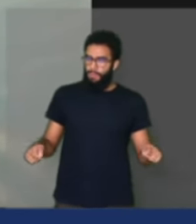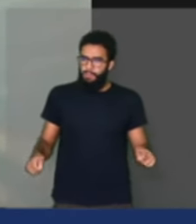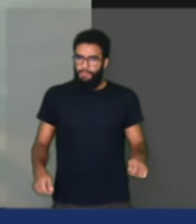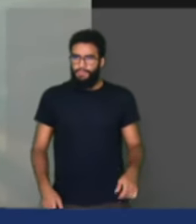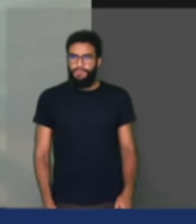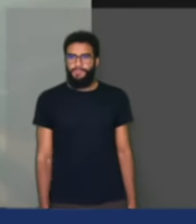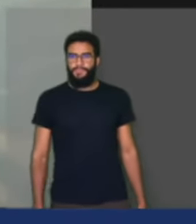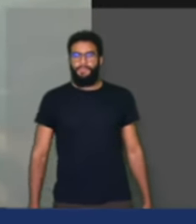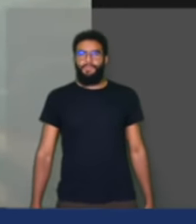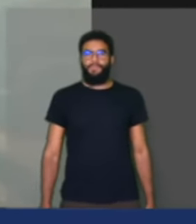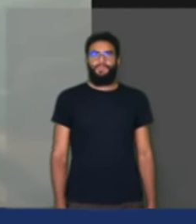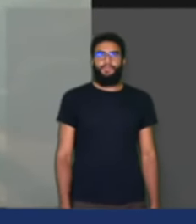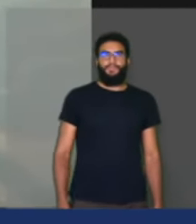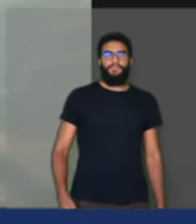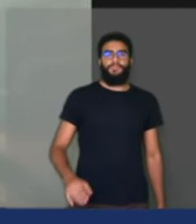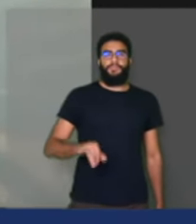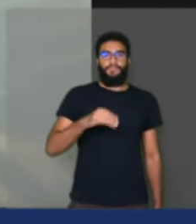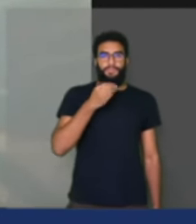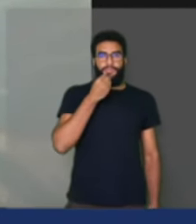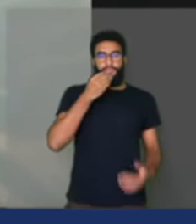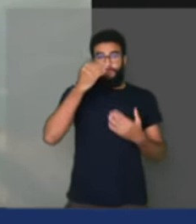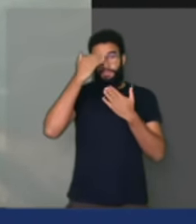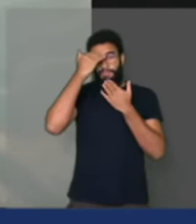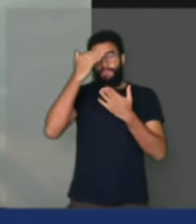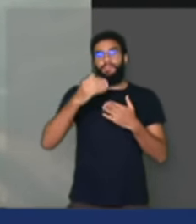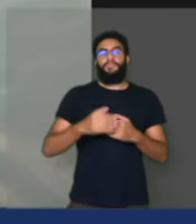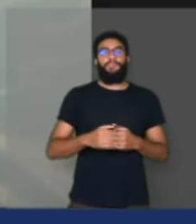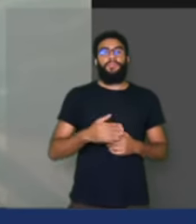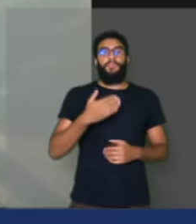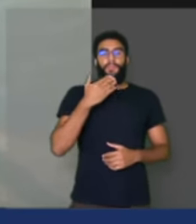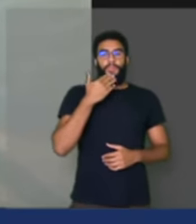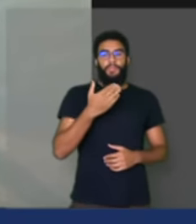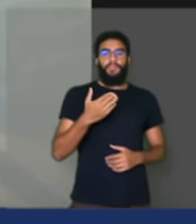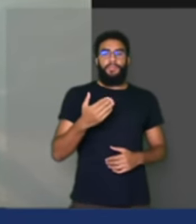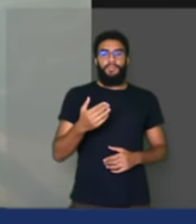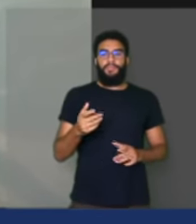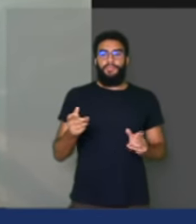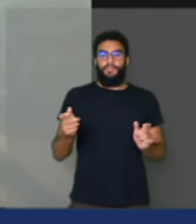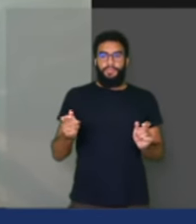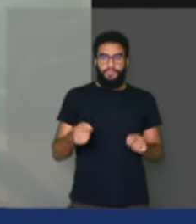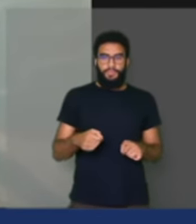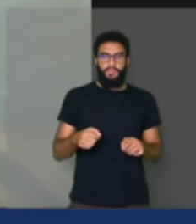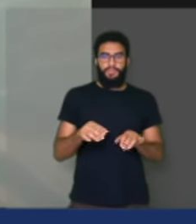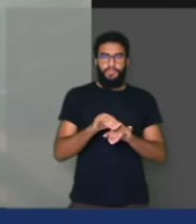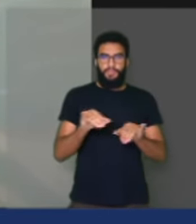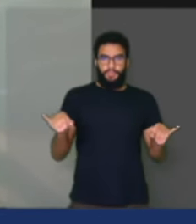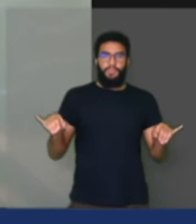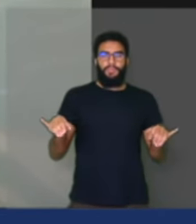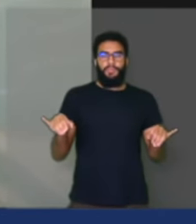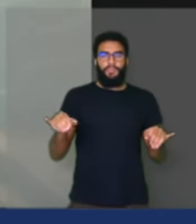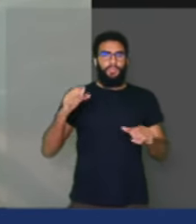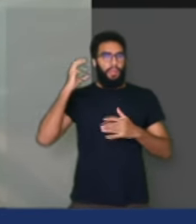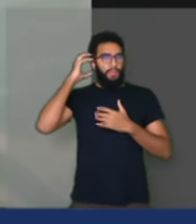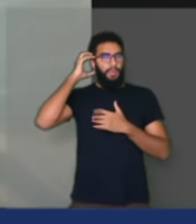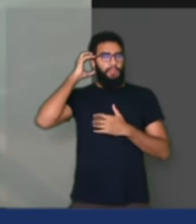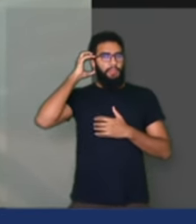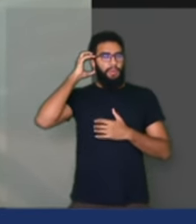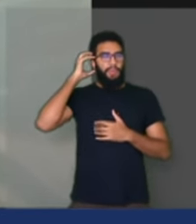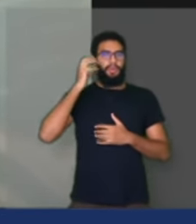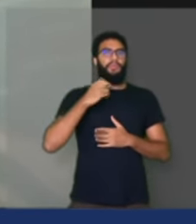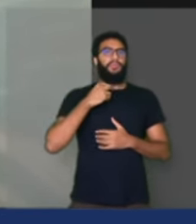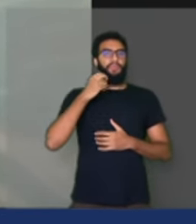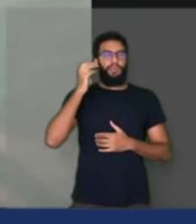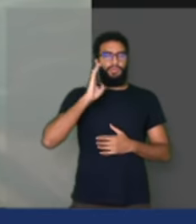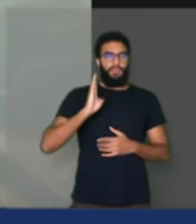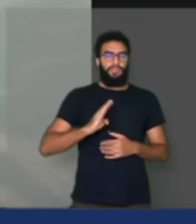Muito obrigado aí pela oportunidade. Eu gostaria de, inicialmente, pedir então que a nossa palavra recorrasse aí na voz do Brasil. É, aproveitando que o deputado Luiz Lima e o